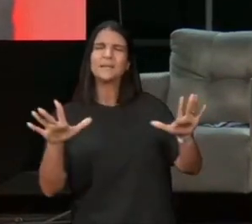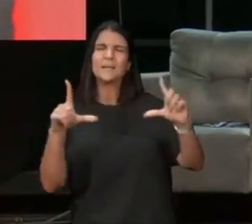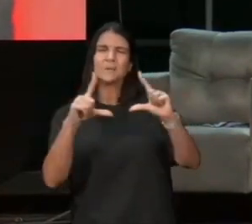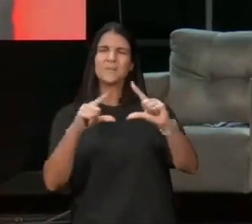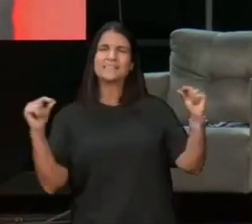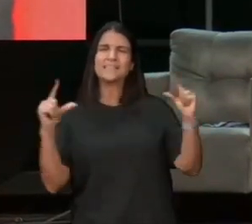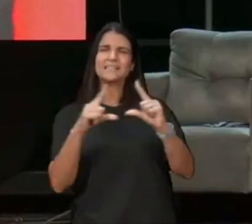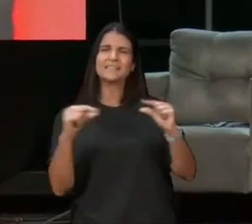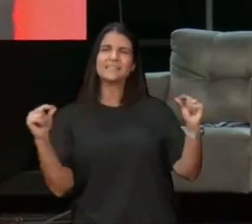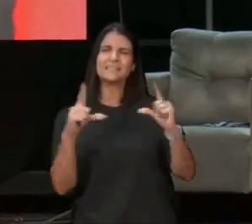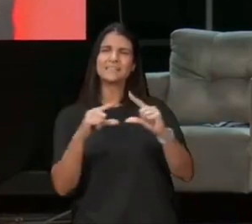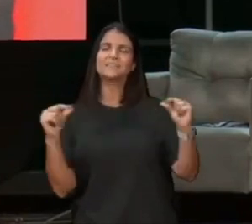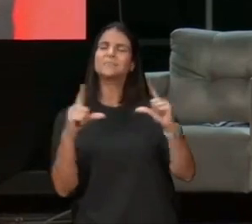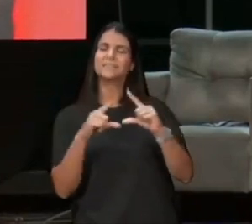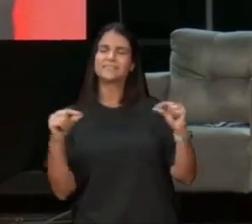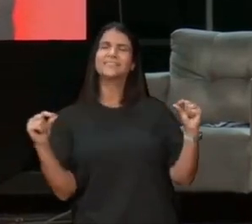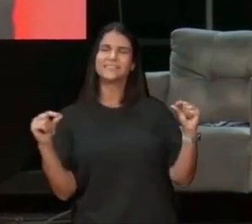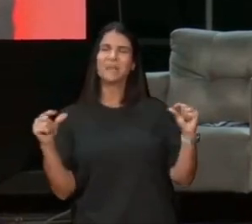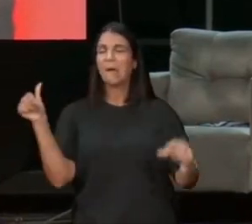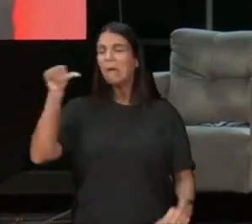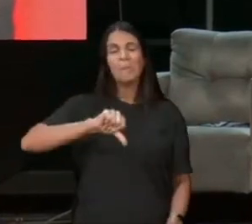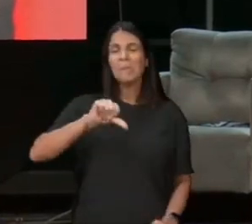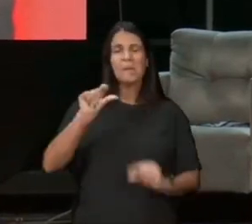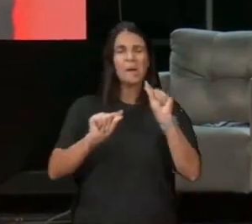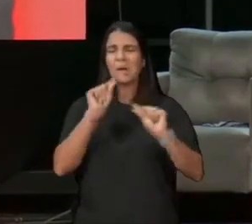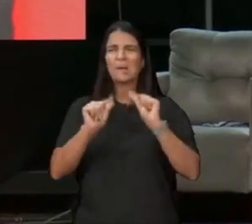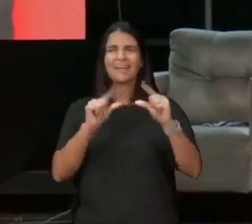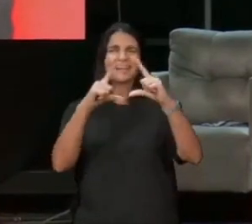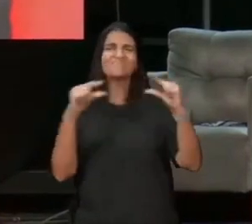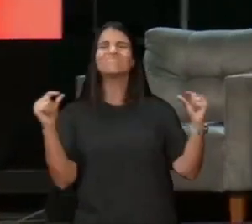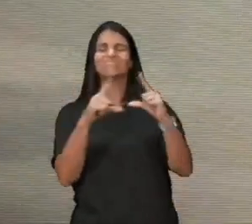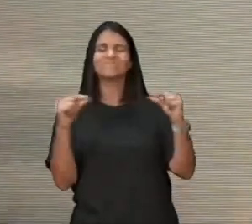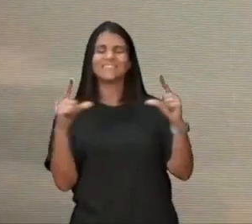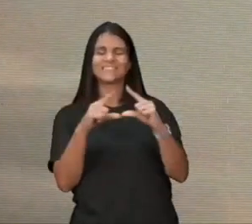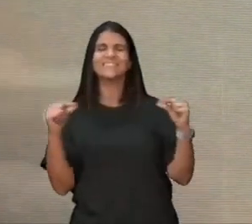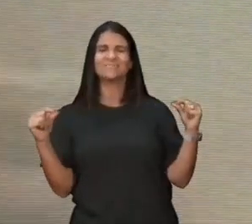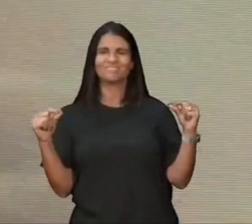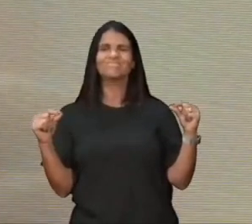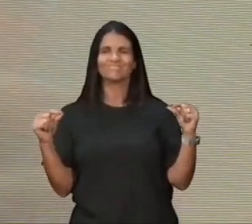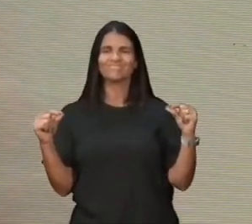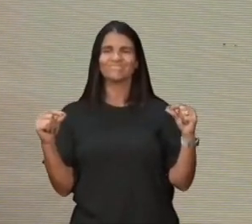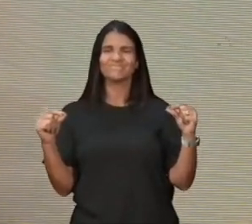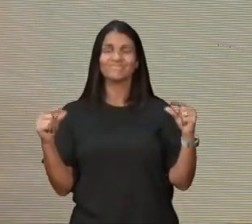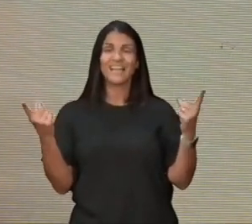eu estava vendo, vendo, que ontem, o Supremo Tribunal Federal, e o Supremo Tribunal de Justiça, perdoou um monte de ladrão,